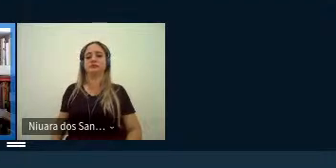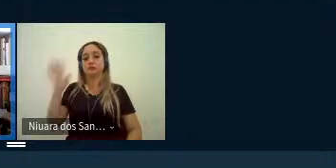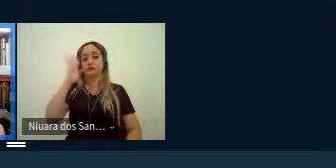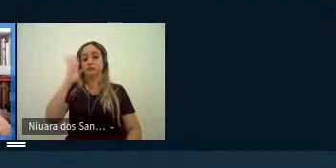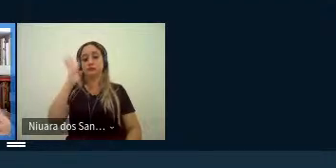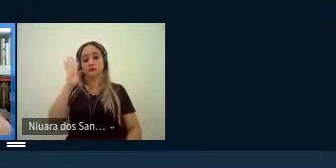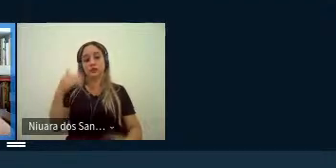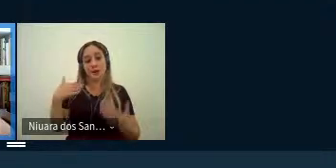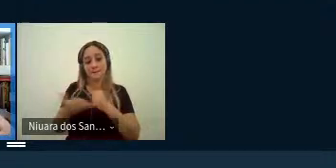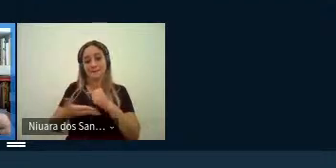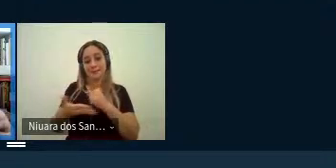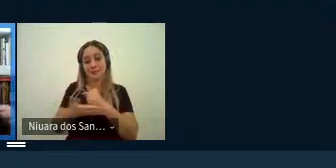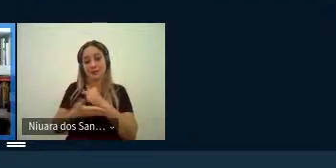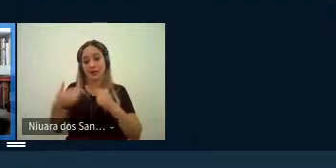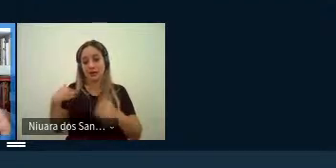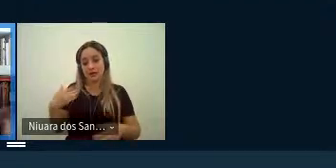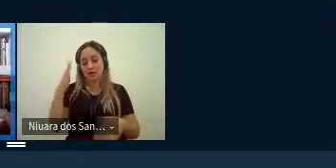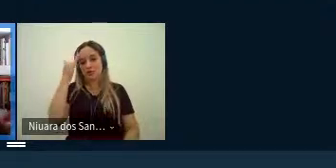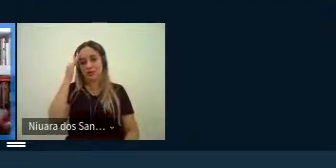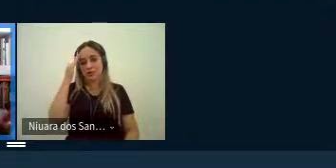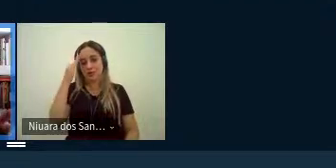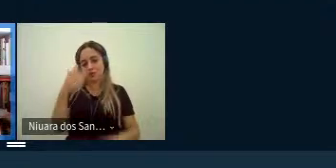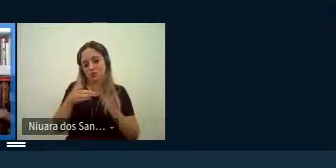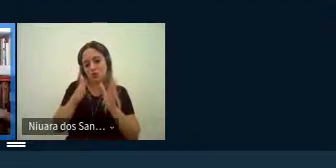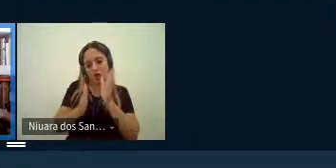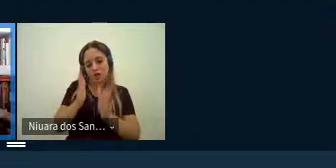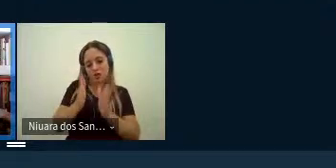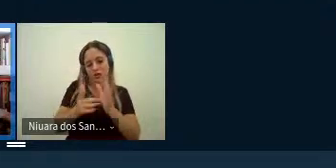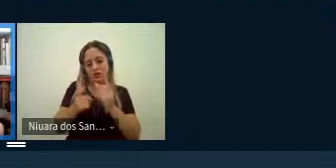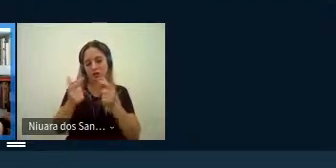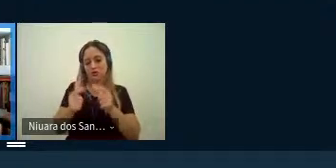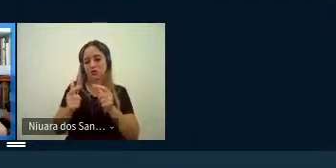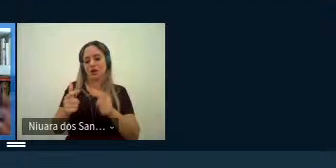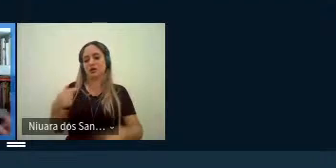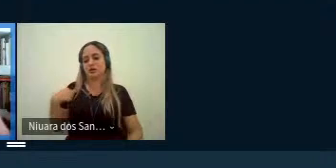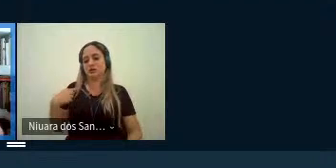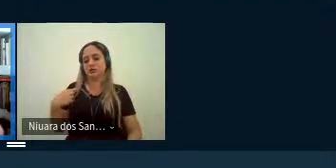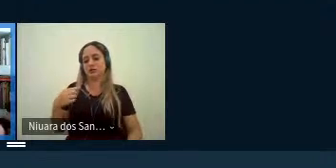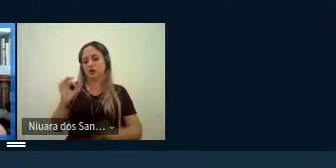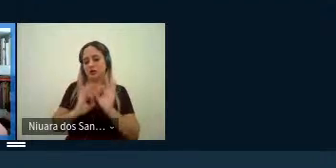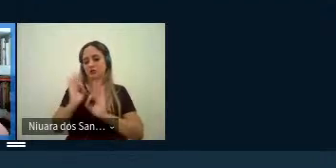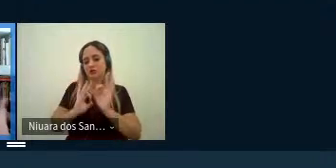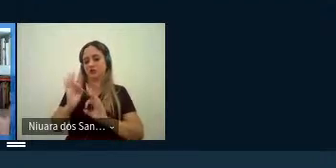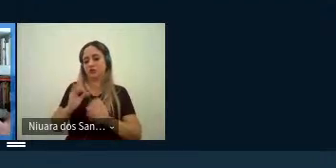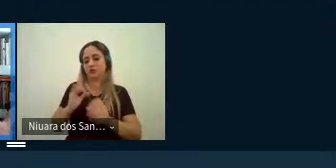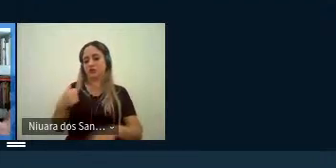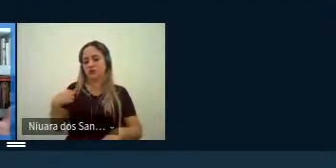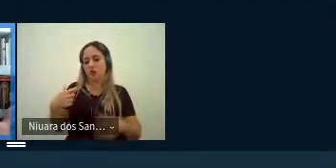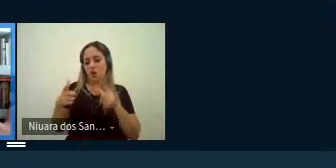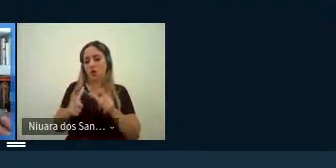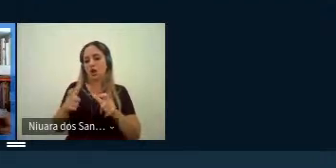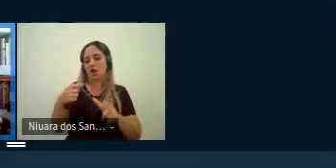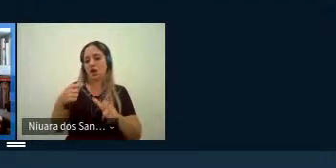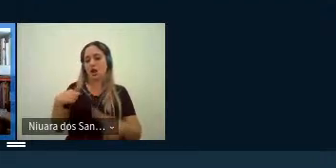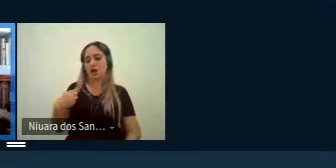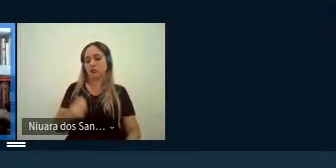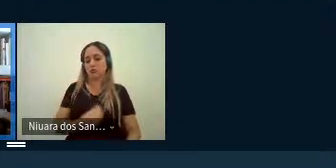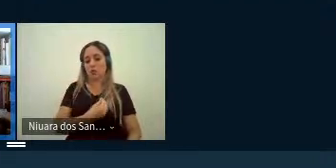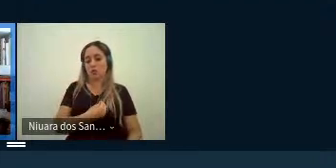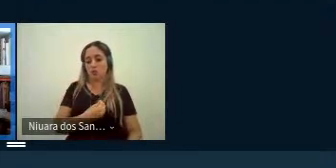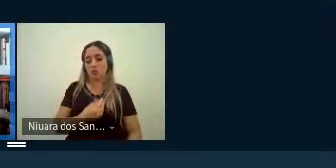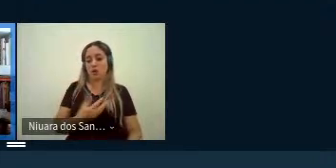baseadas na compreensão do entre lugar né portanto defende o espaço ocupado por tradutores não